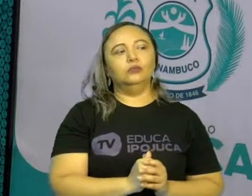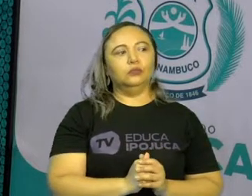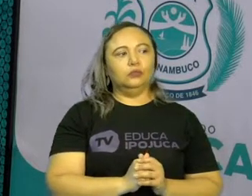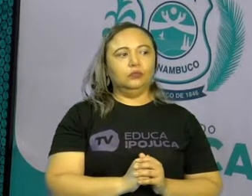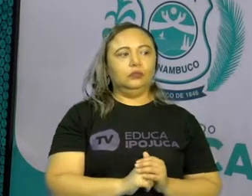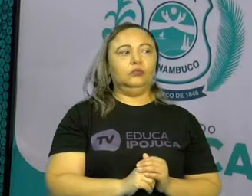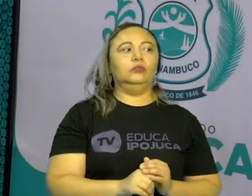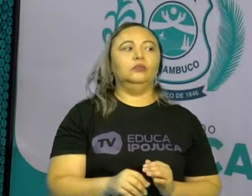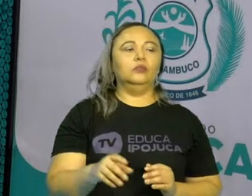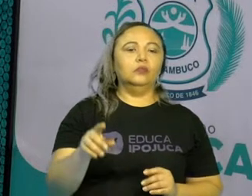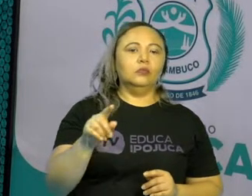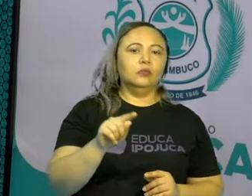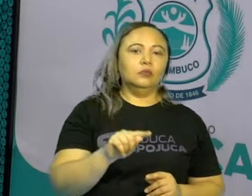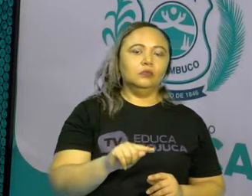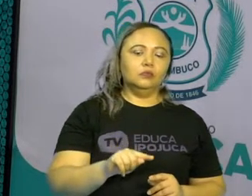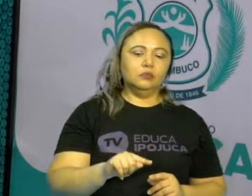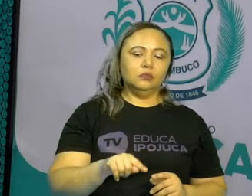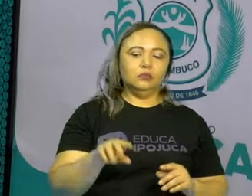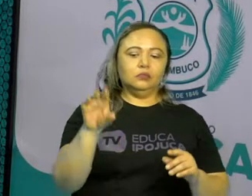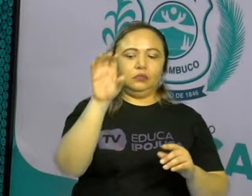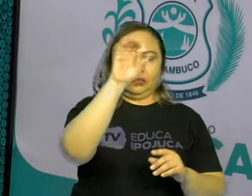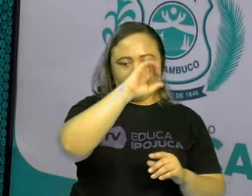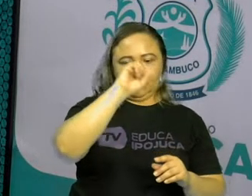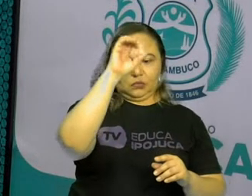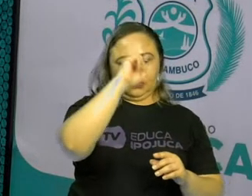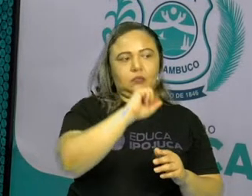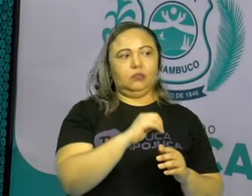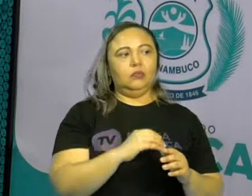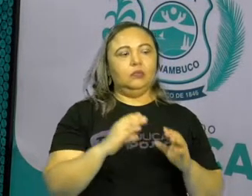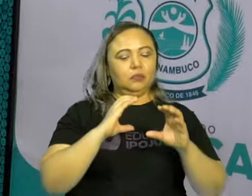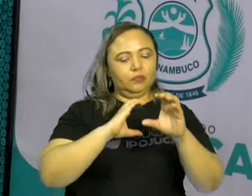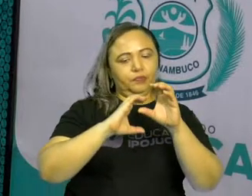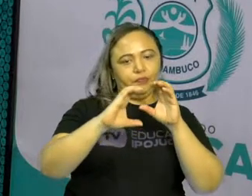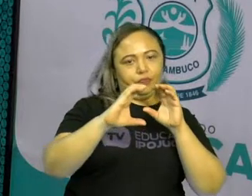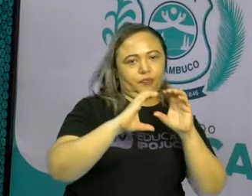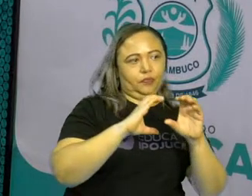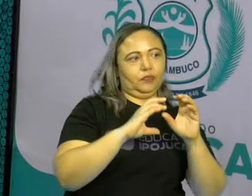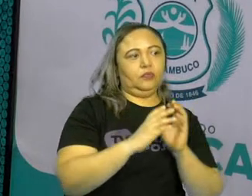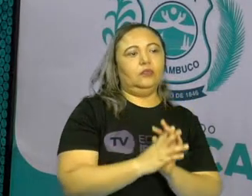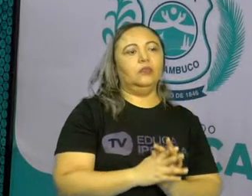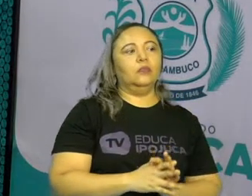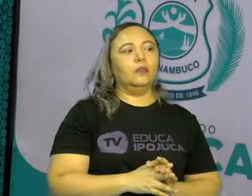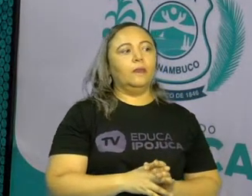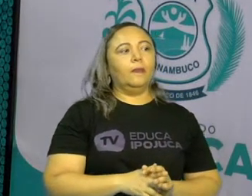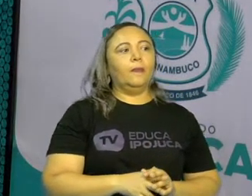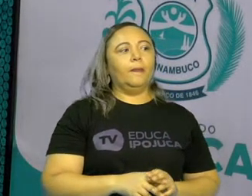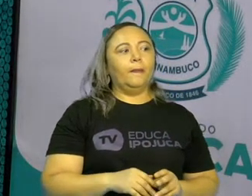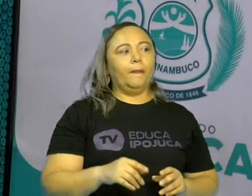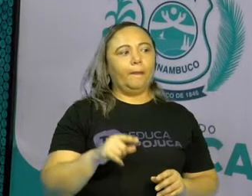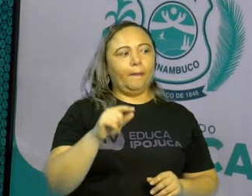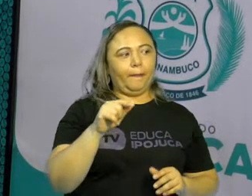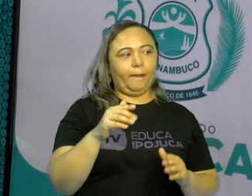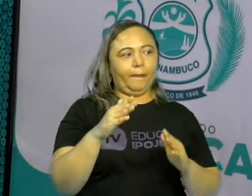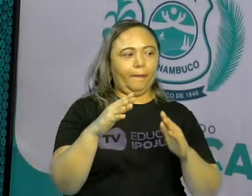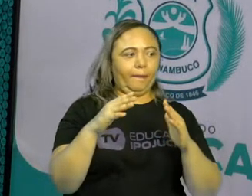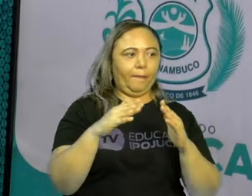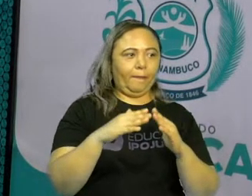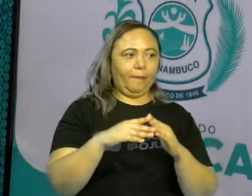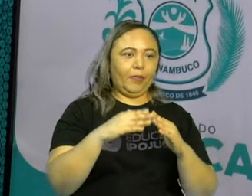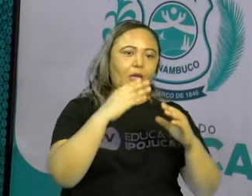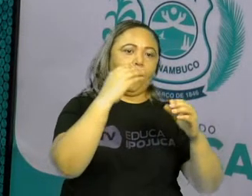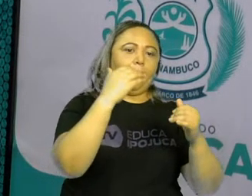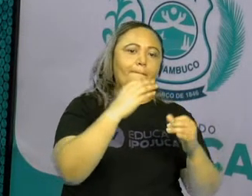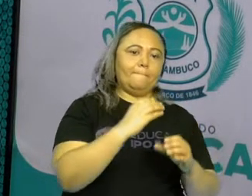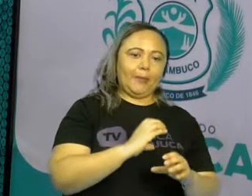e do aprendizado e da comunicação. Aí temos aí, o cantar,